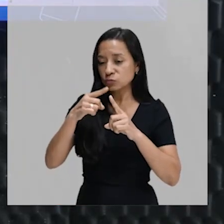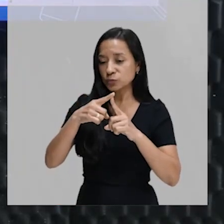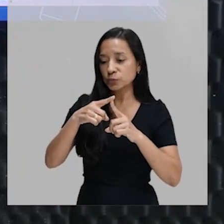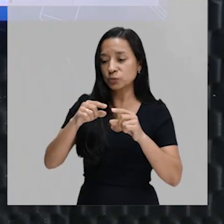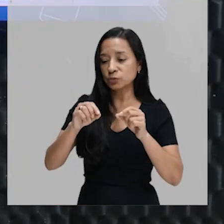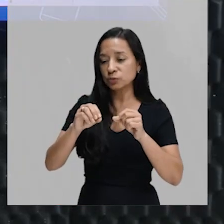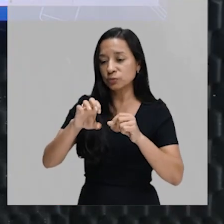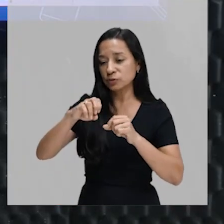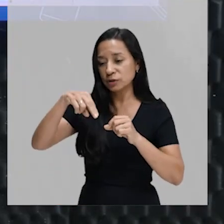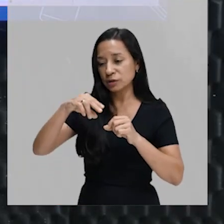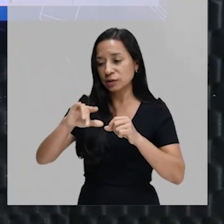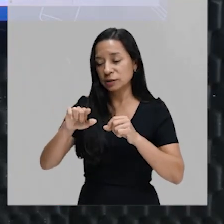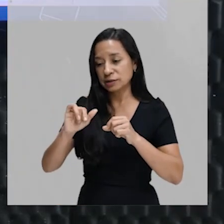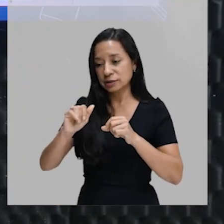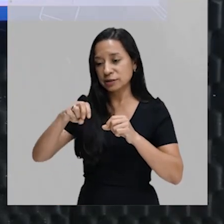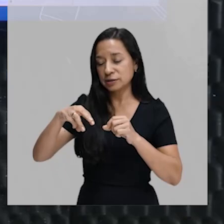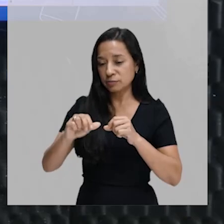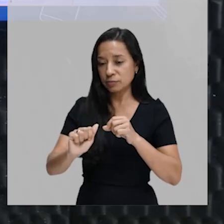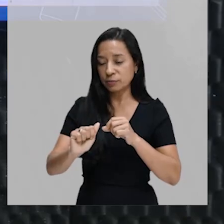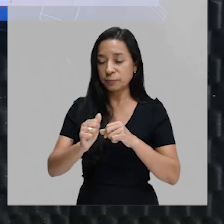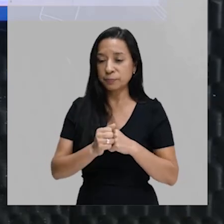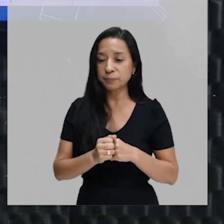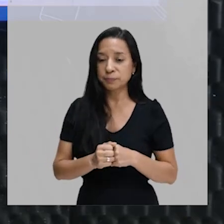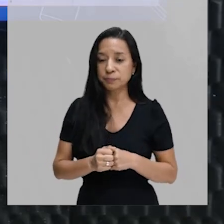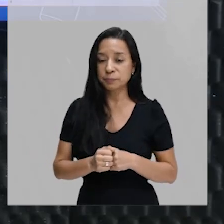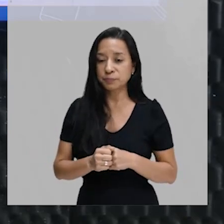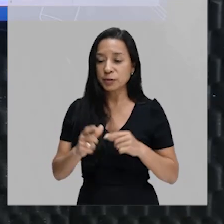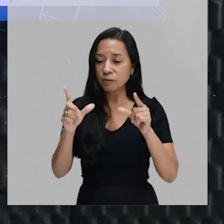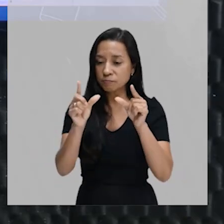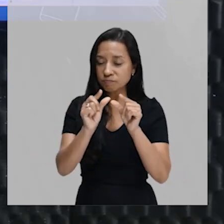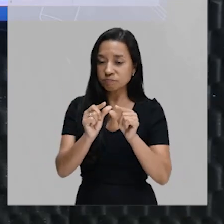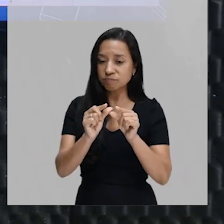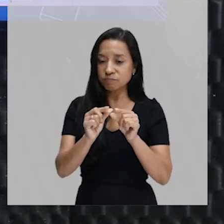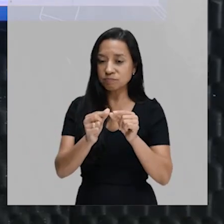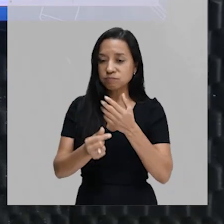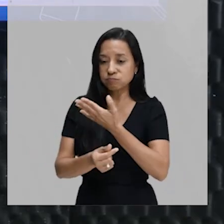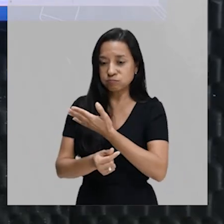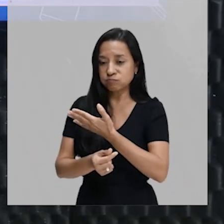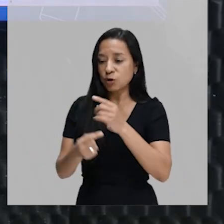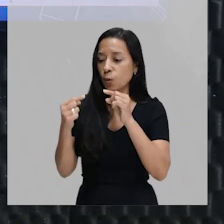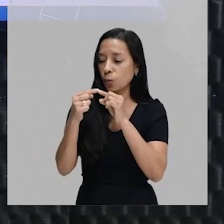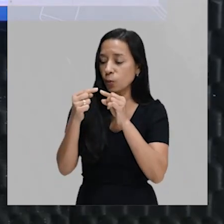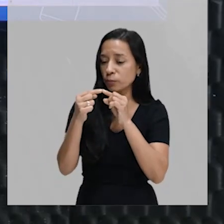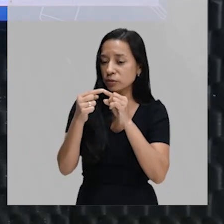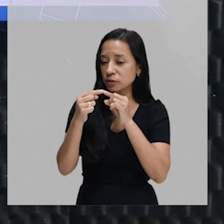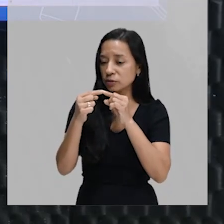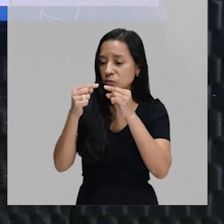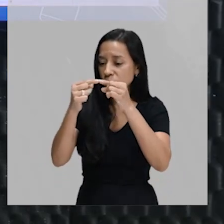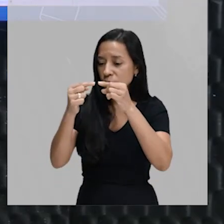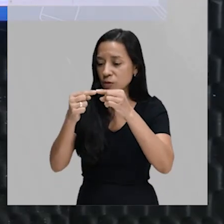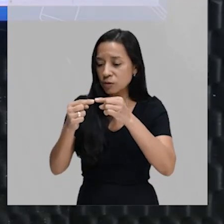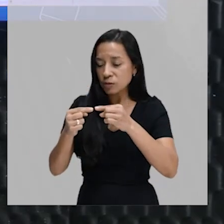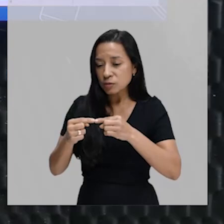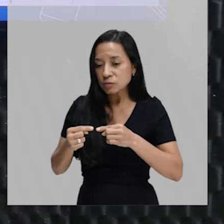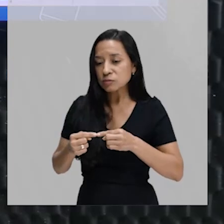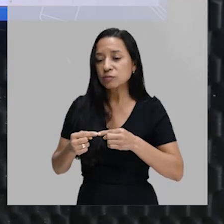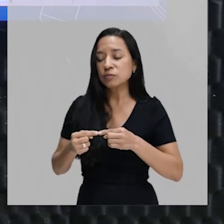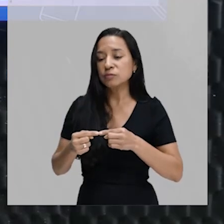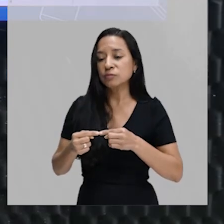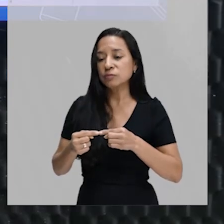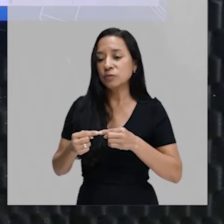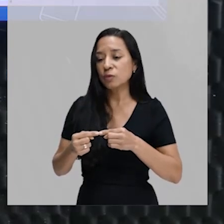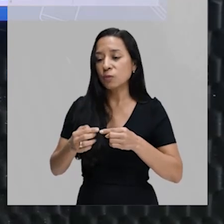restrição. Essa aqui é a enzima de restrição dessa espécie e ela reconhece esse tipo de